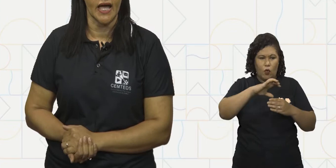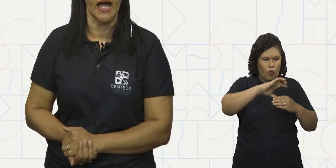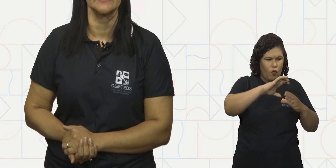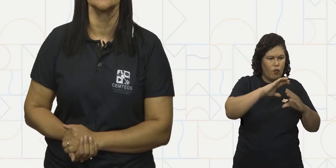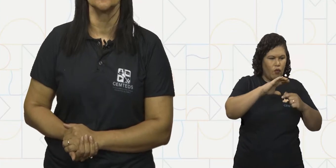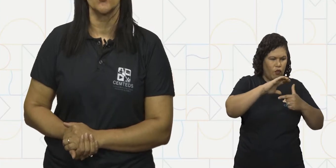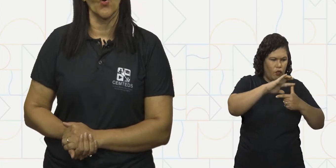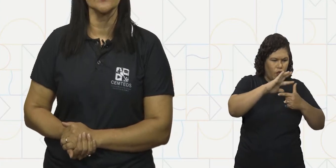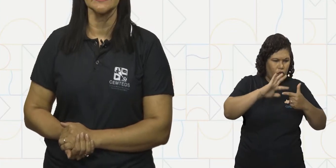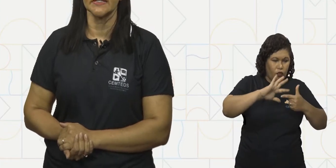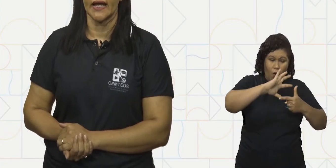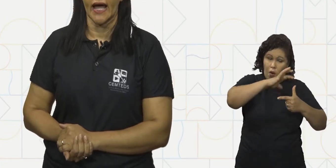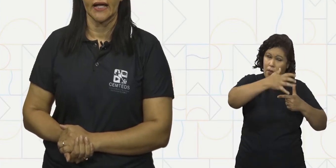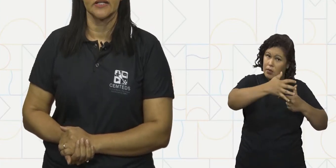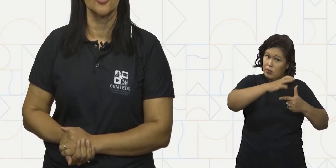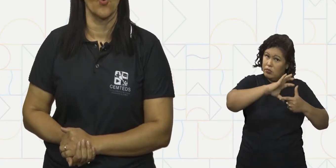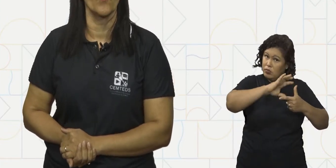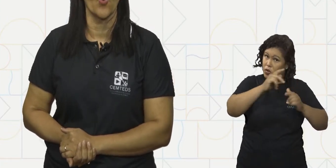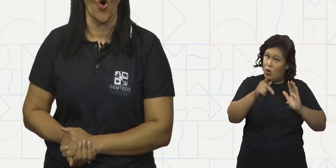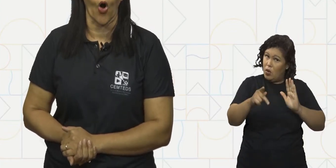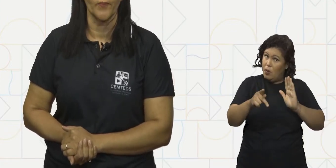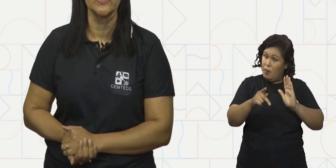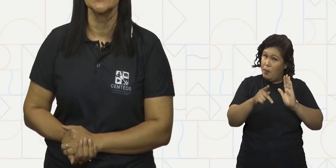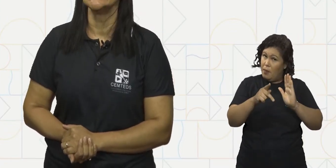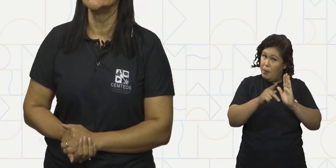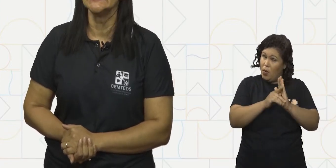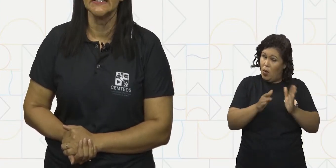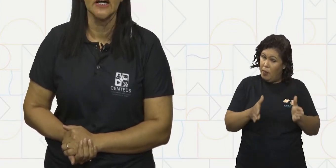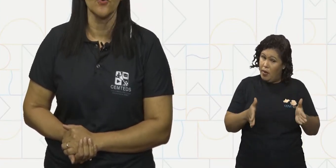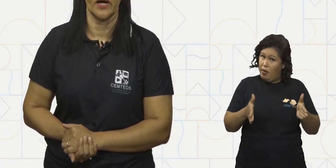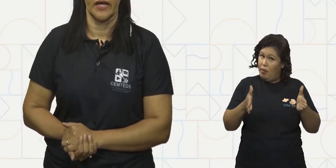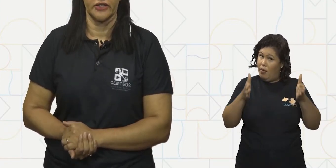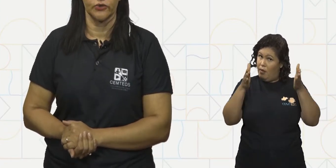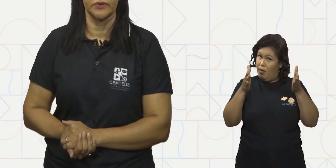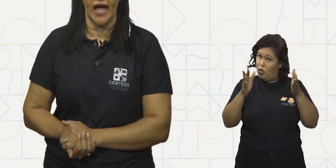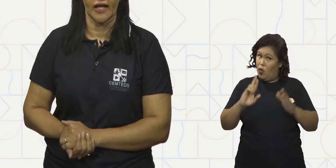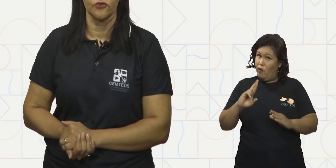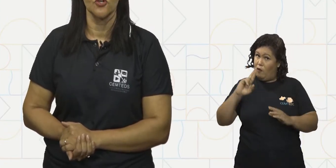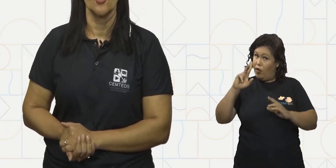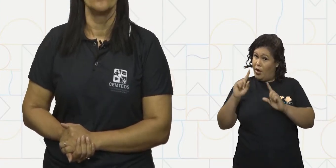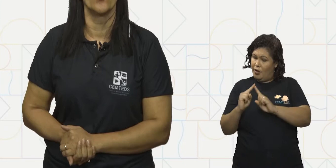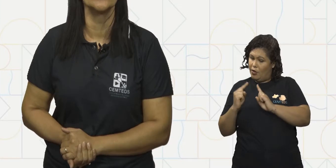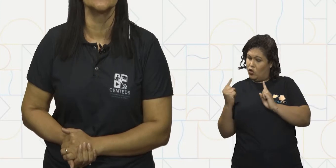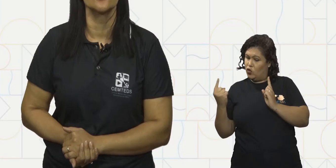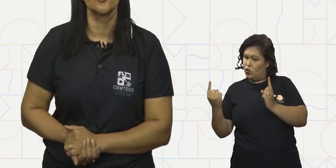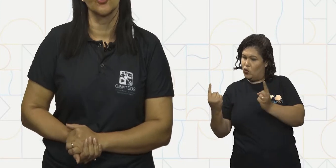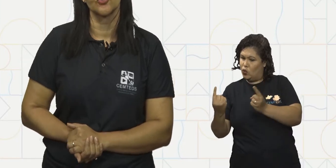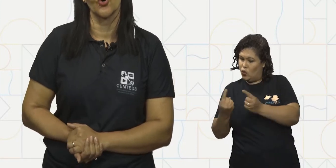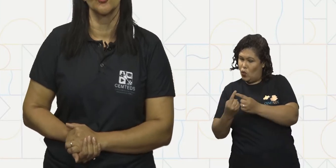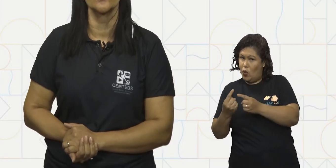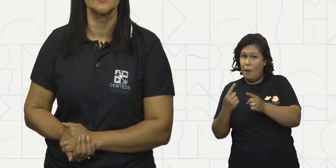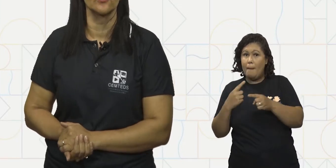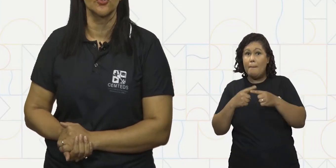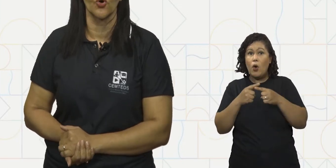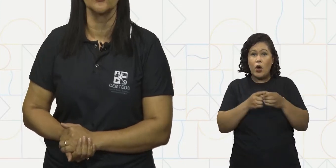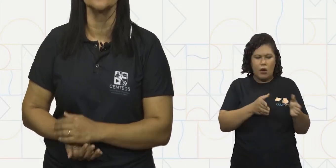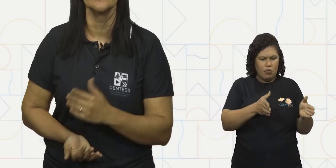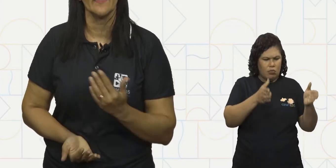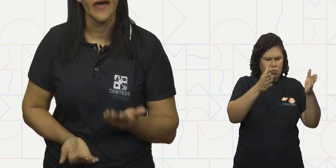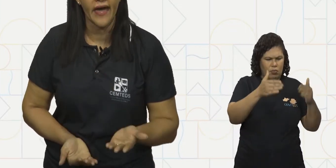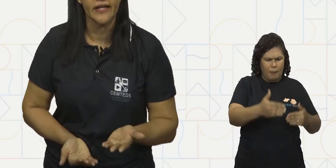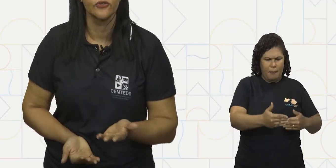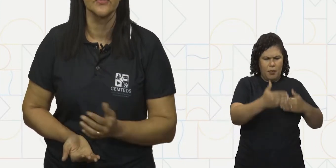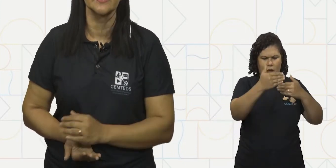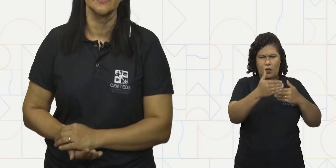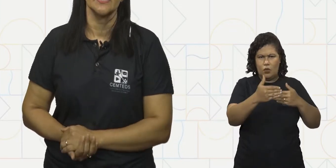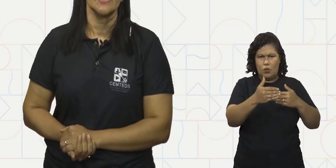espaciais consideradas como corpos não arredondados, pois seus contornos são todos